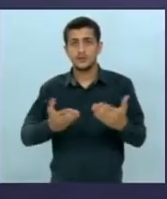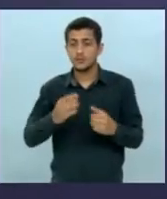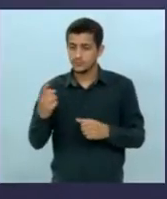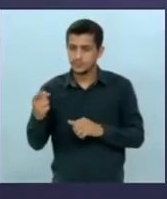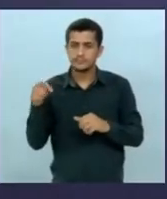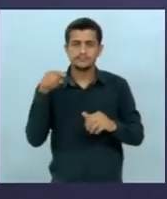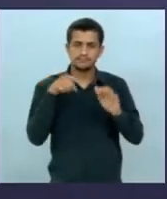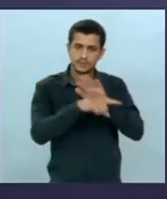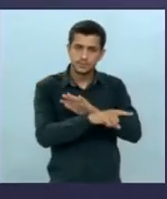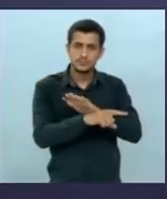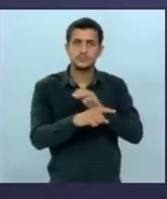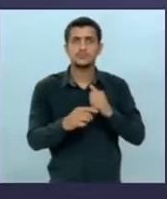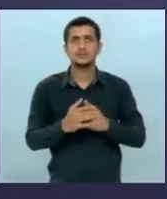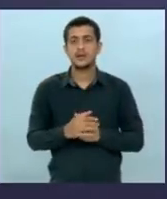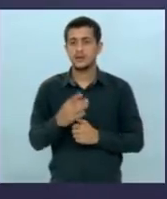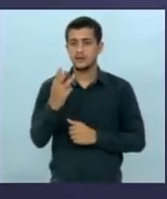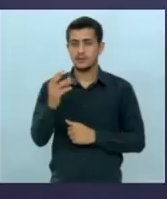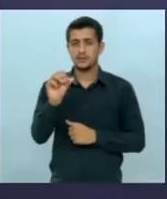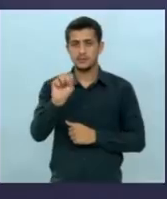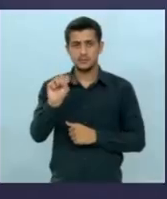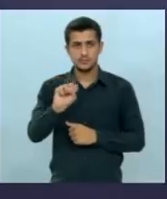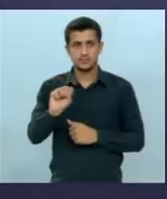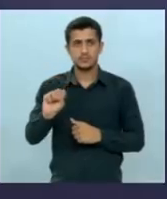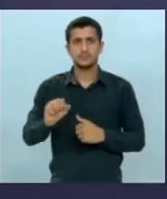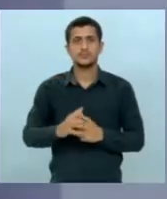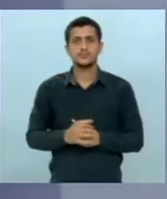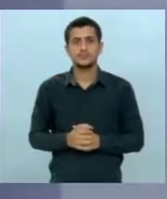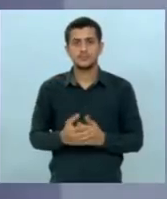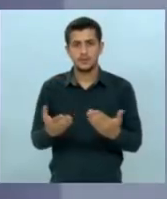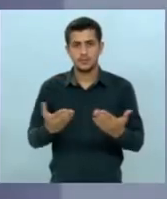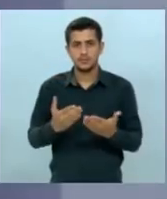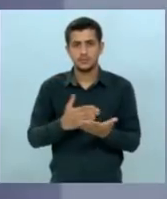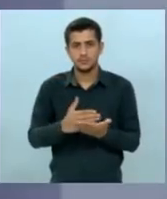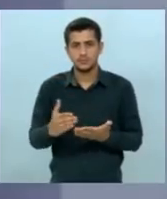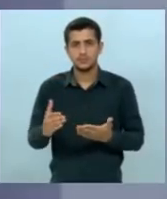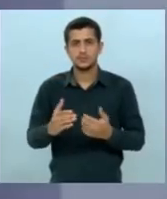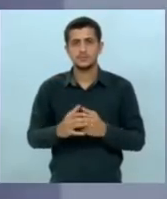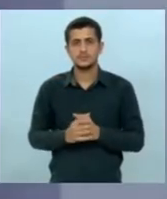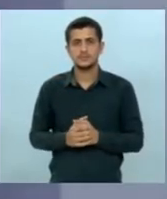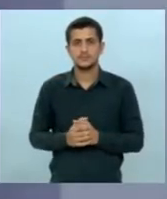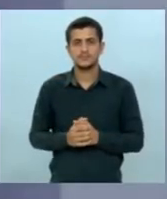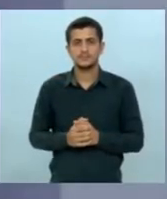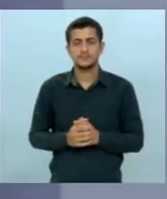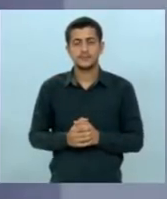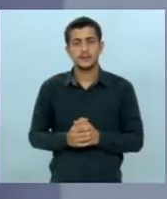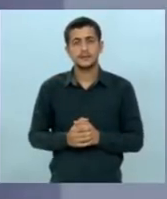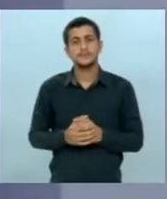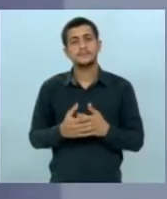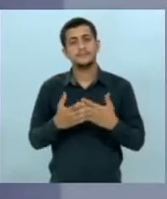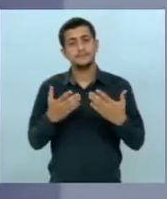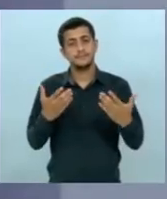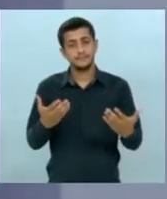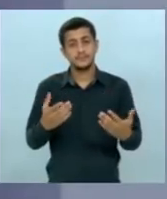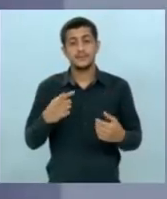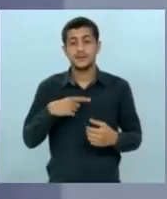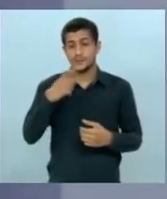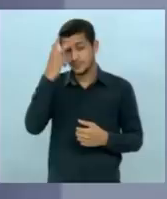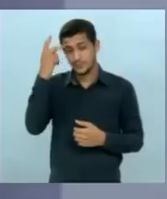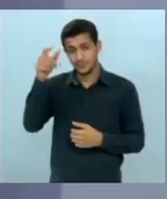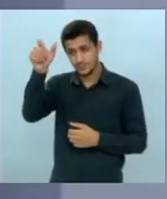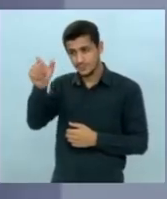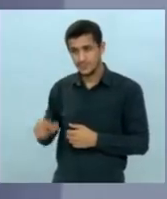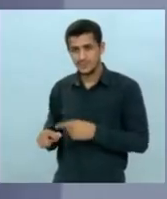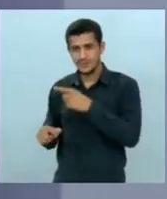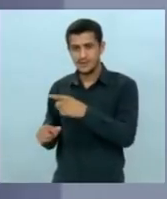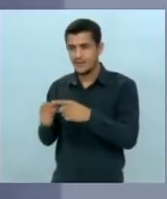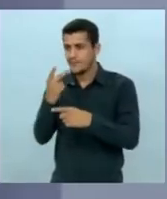faz a pergunta e o senhor tem 30 segundos a contar a partir de agora. Tem candidato que faz propostas mirabolantes,